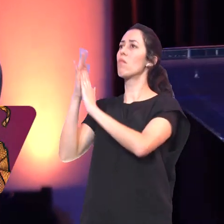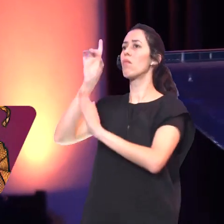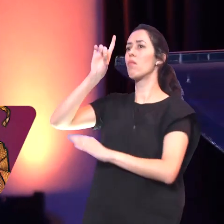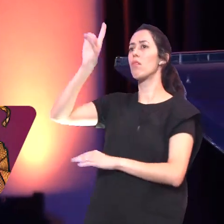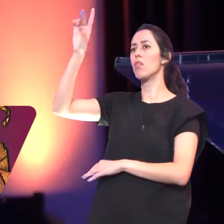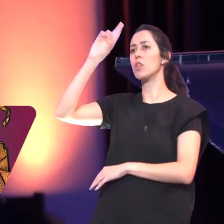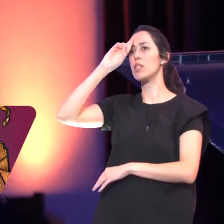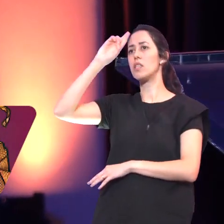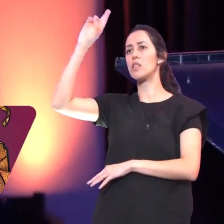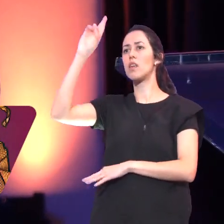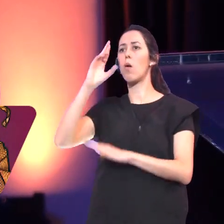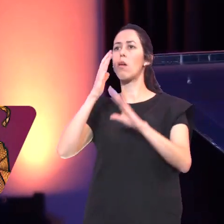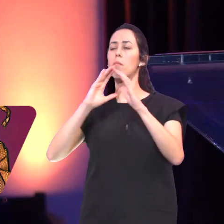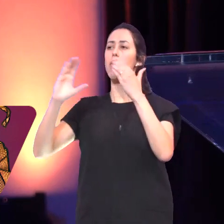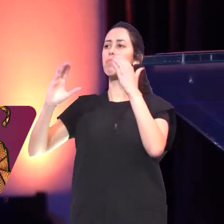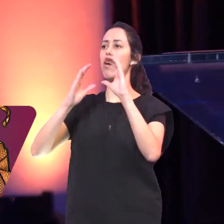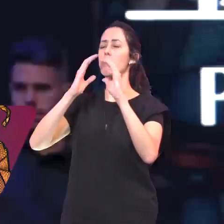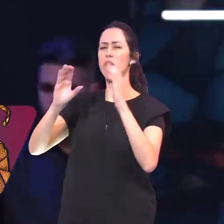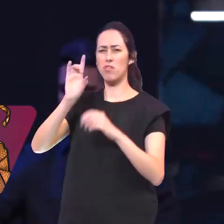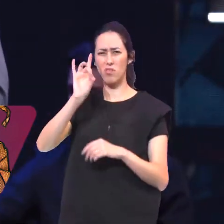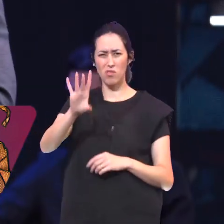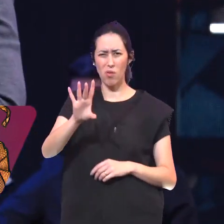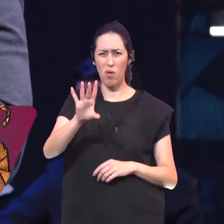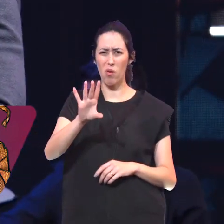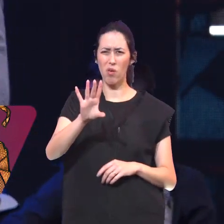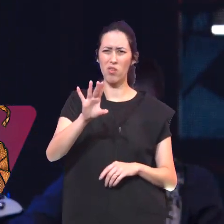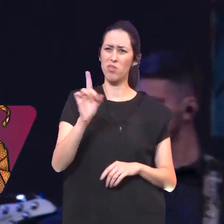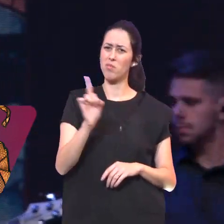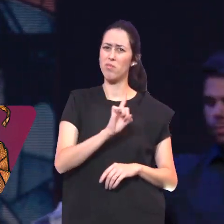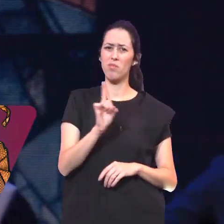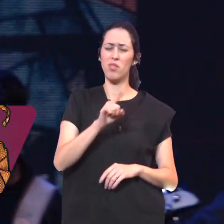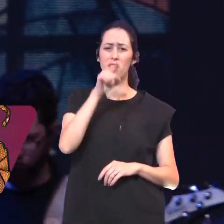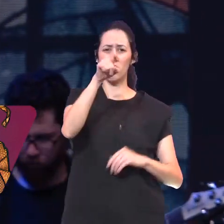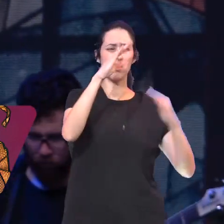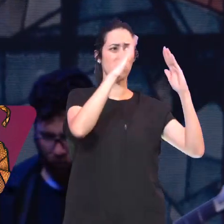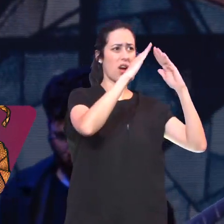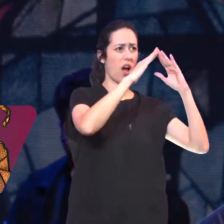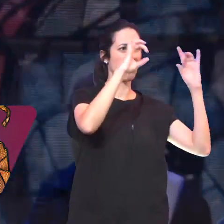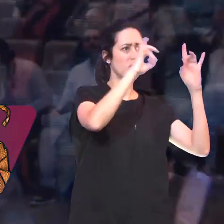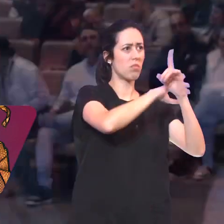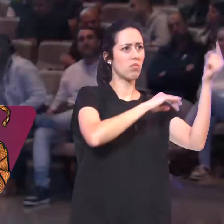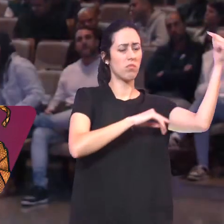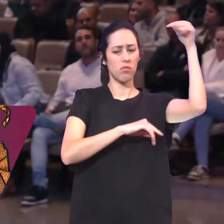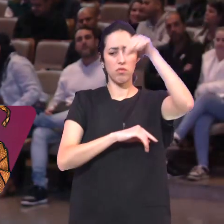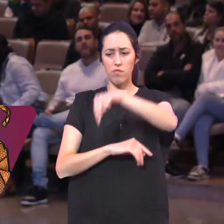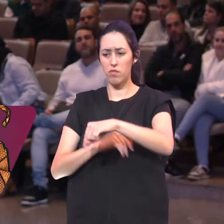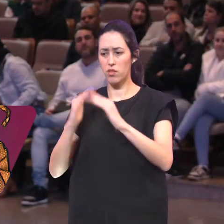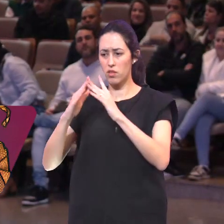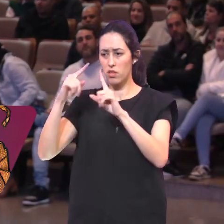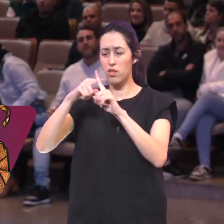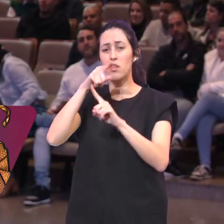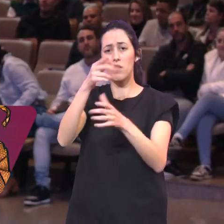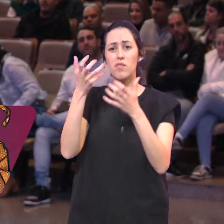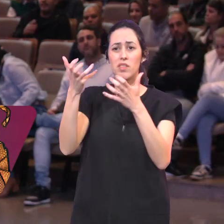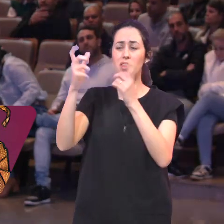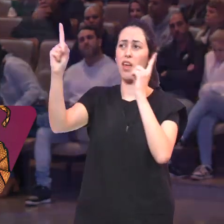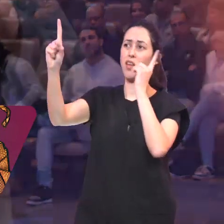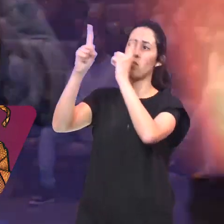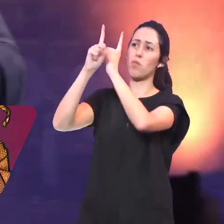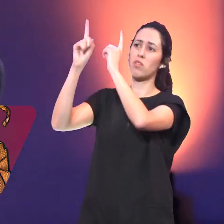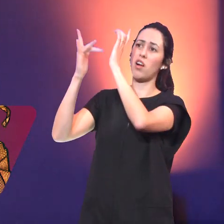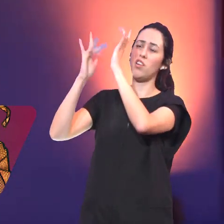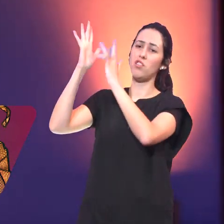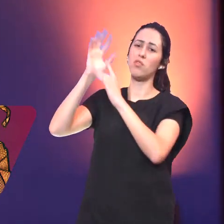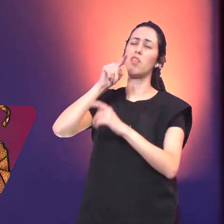Senhor Dos senhores Você veio Saiu da sua casa E veio até aqui Porque você Quer encontrá-lo Porque você